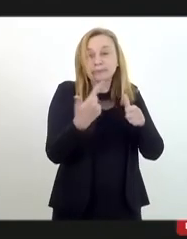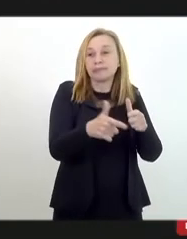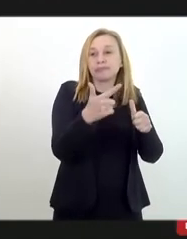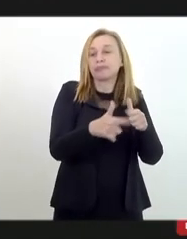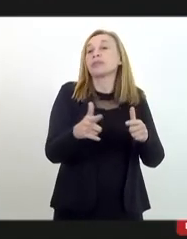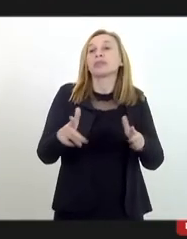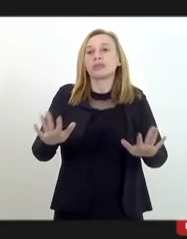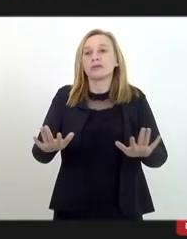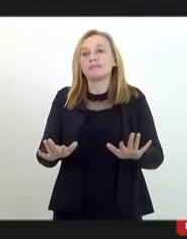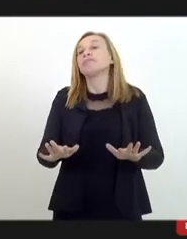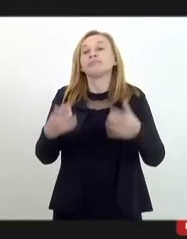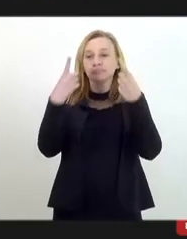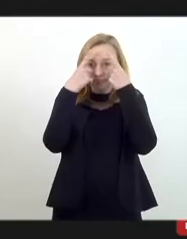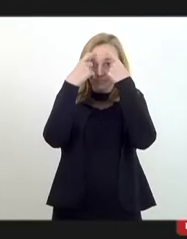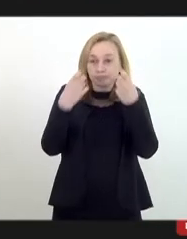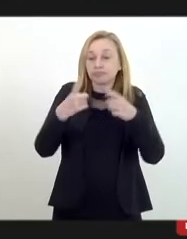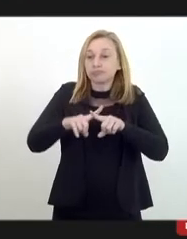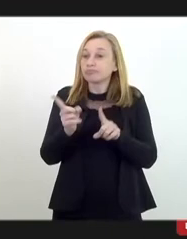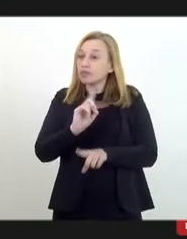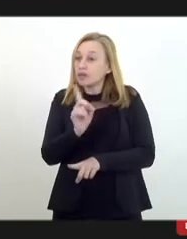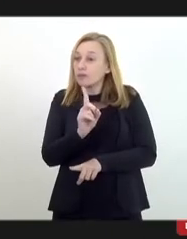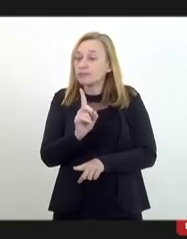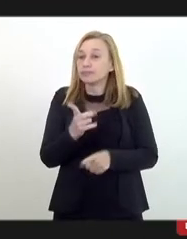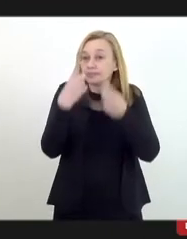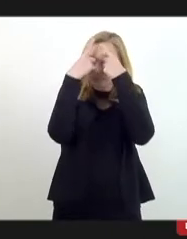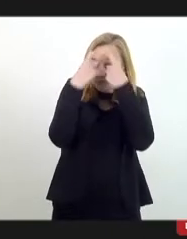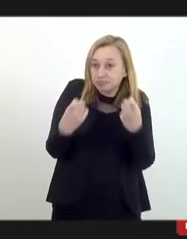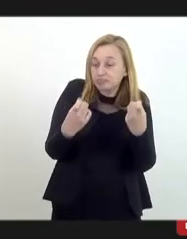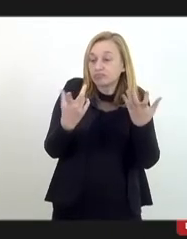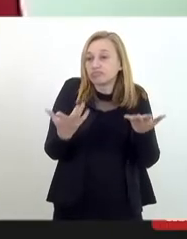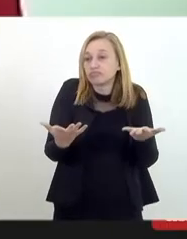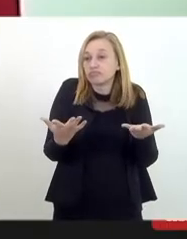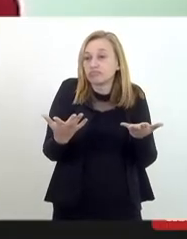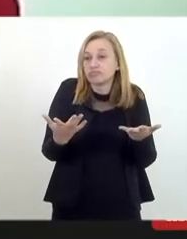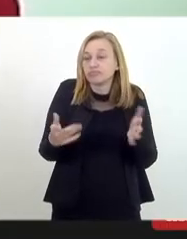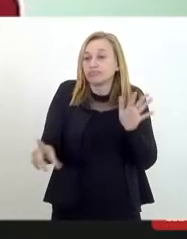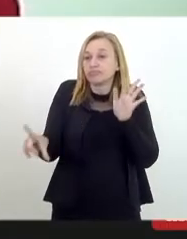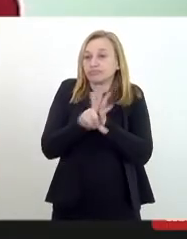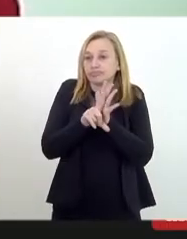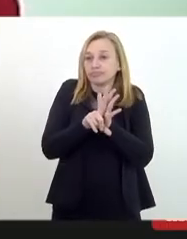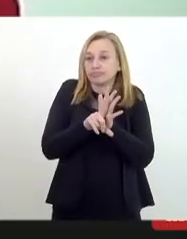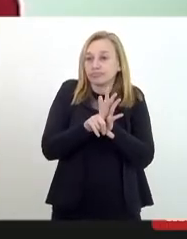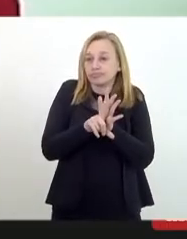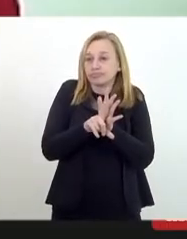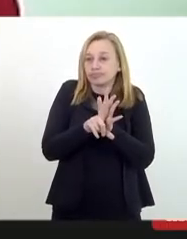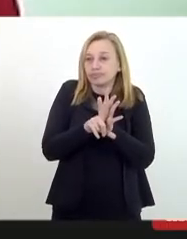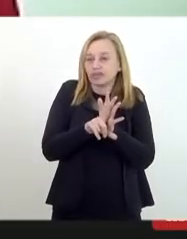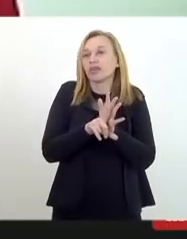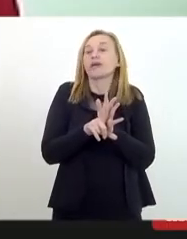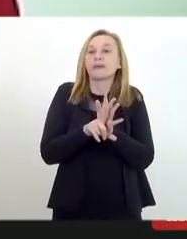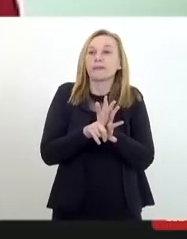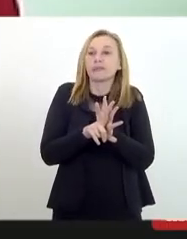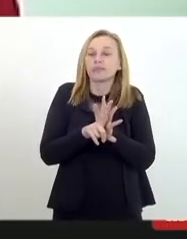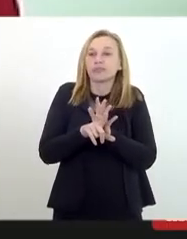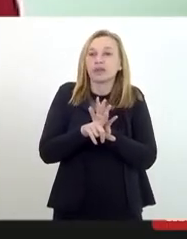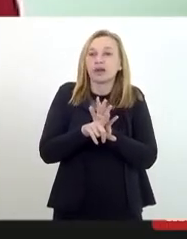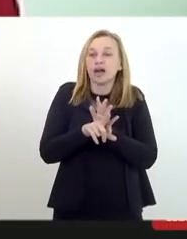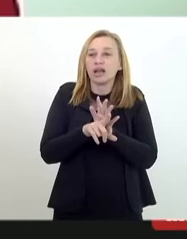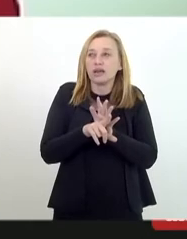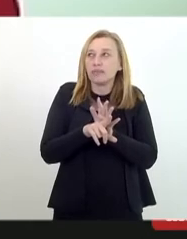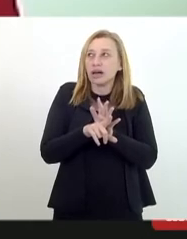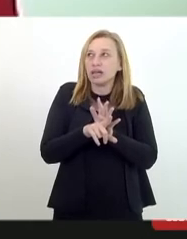mas não necessariamente de uma violência tipificada pela lei Maria da Penha. Então, da mesma forma